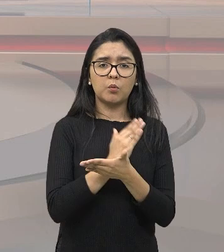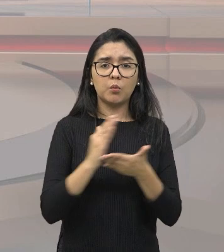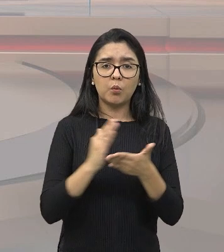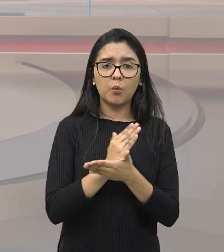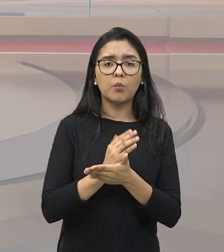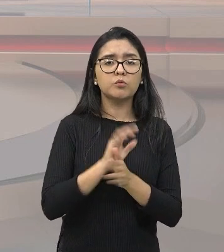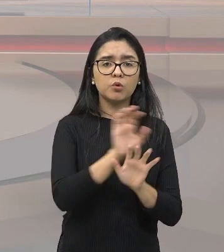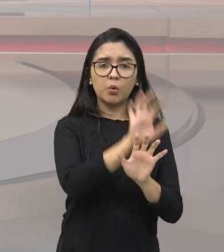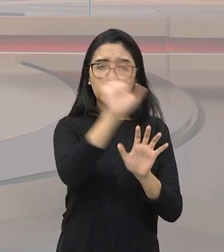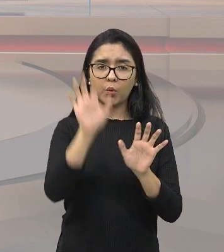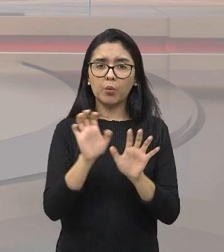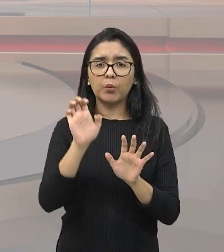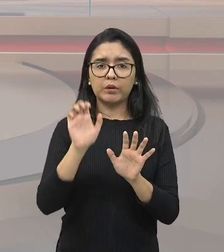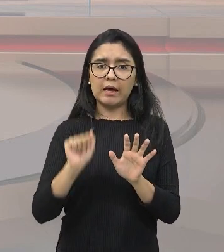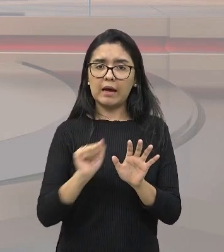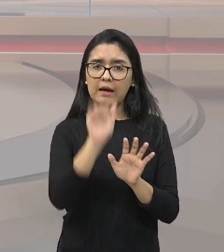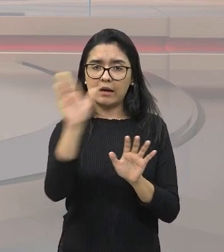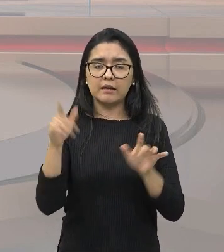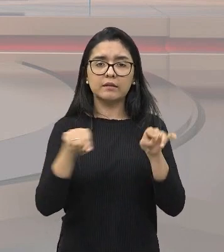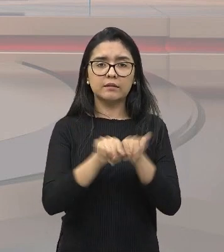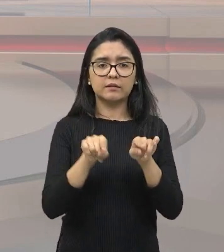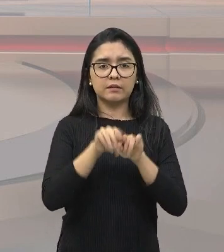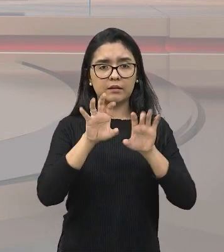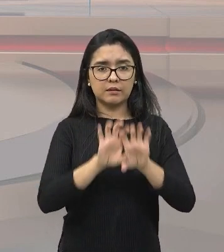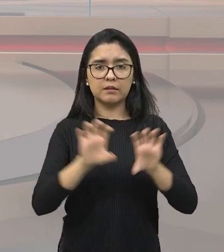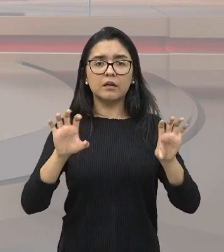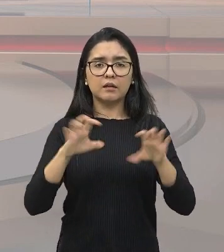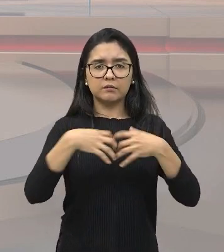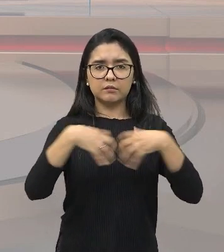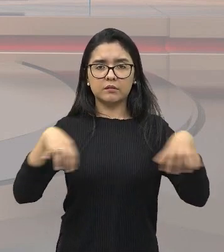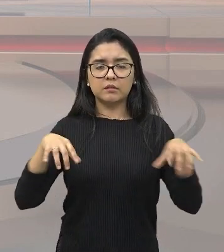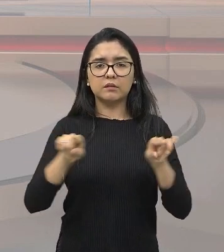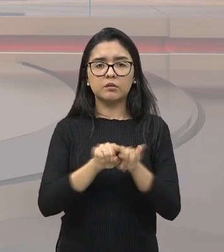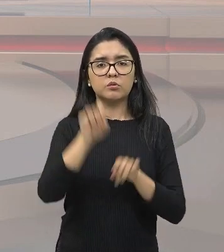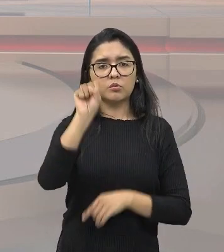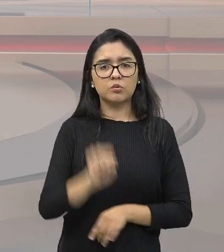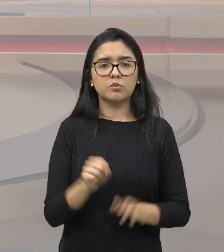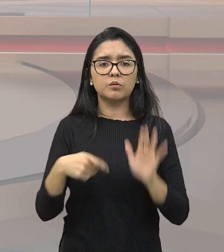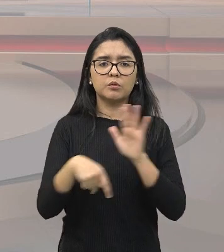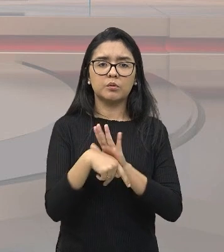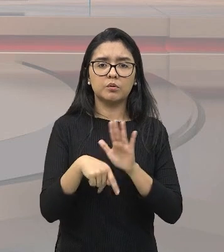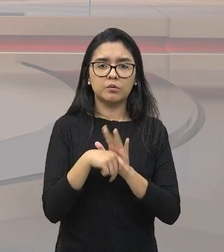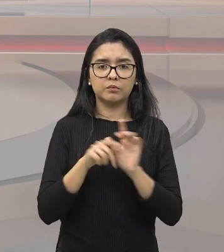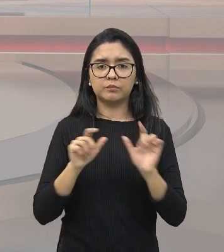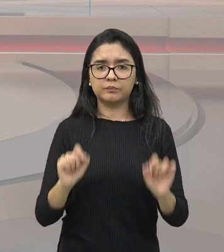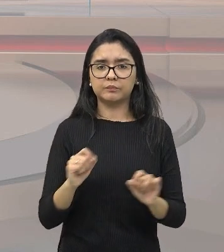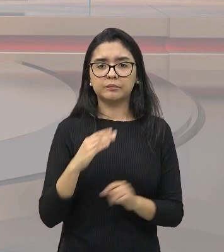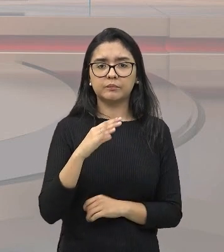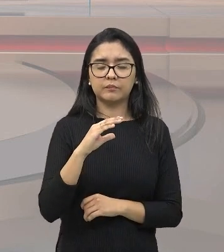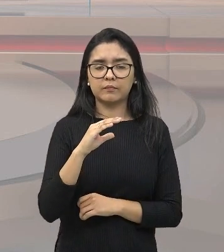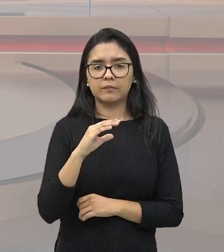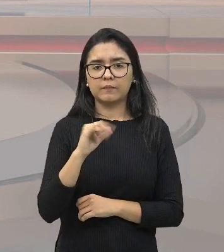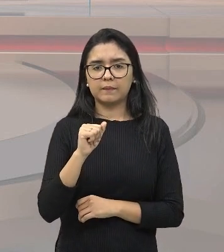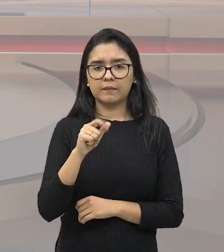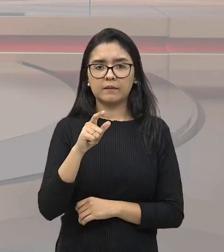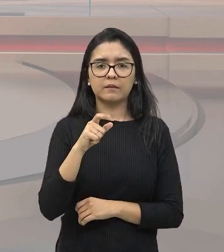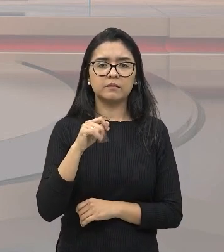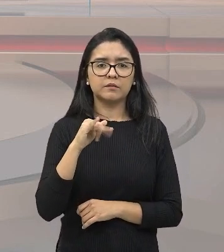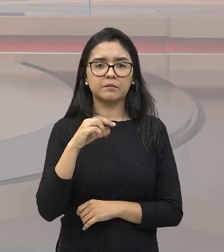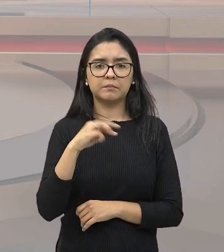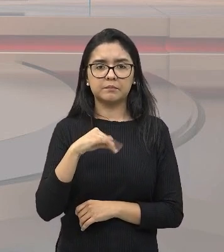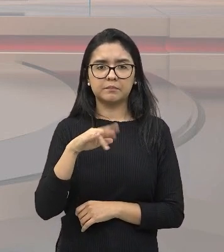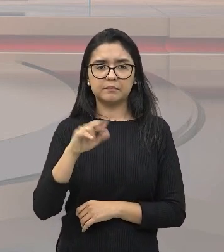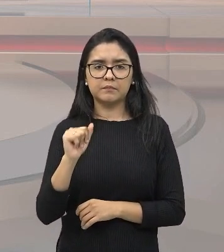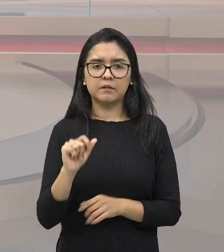Ásia, como no caso do separatismo do sul da Ásia, no Oriente Médio, na região da Caximira, por exemplo, a disputa territorial